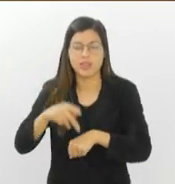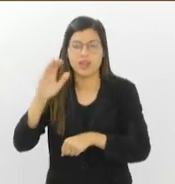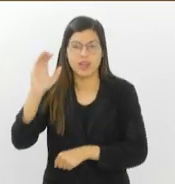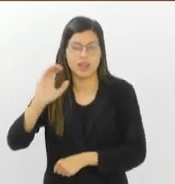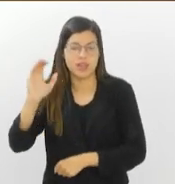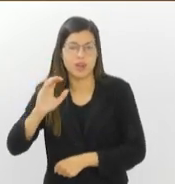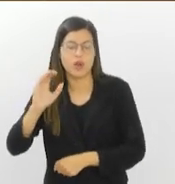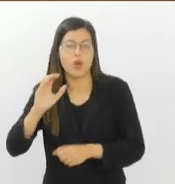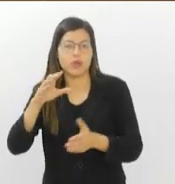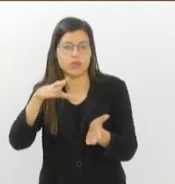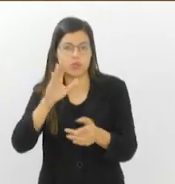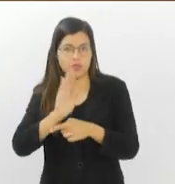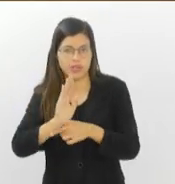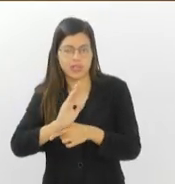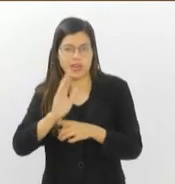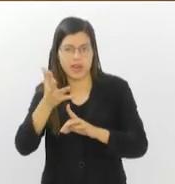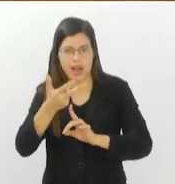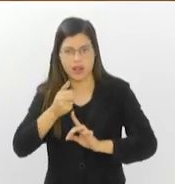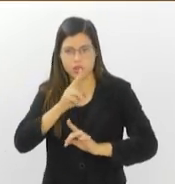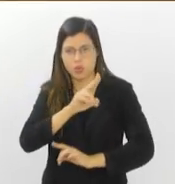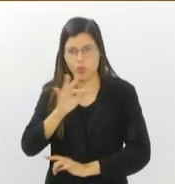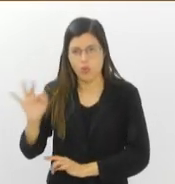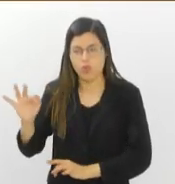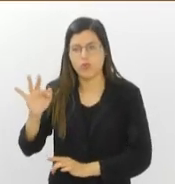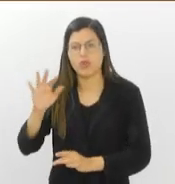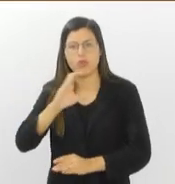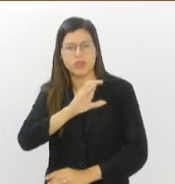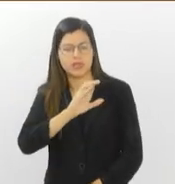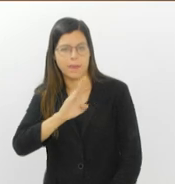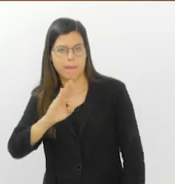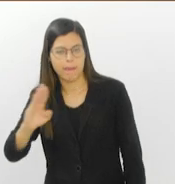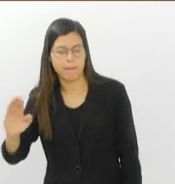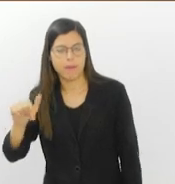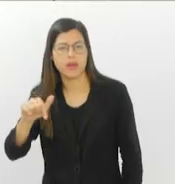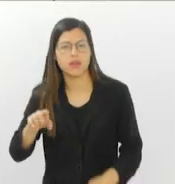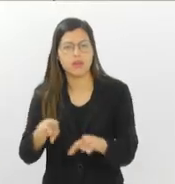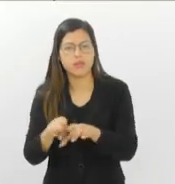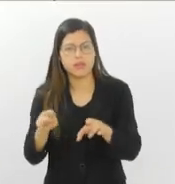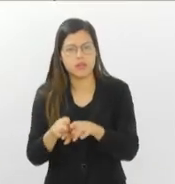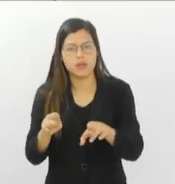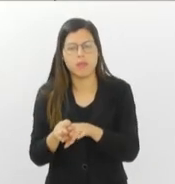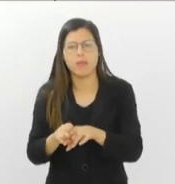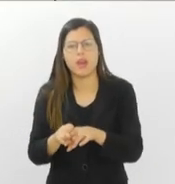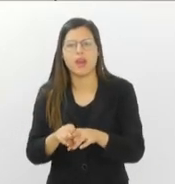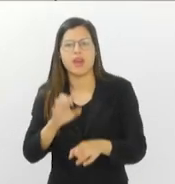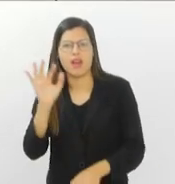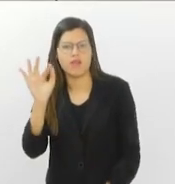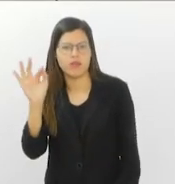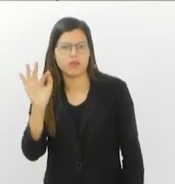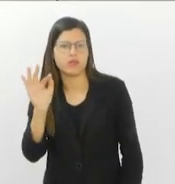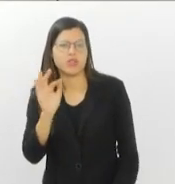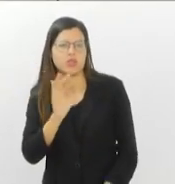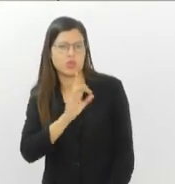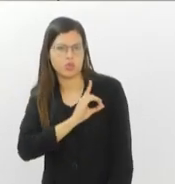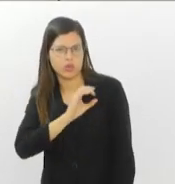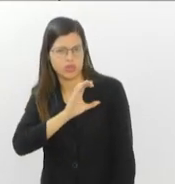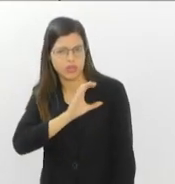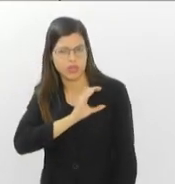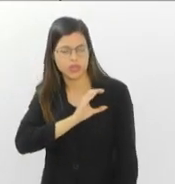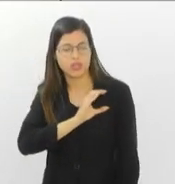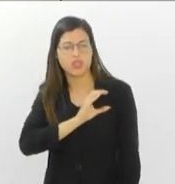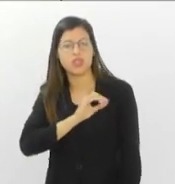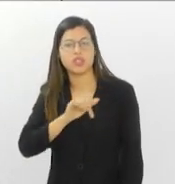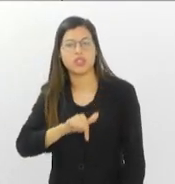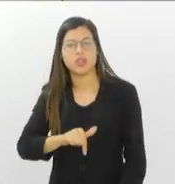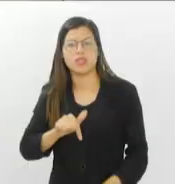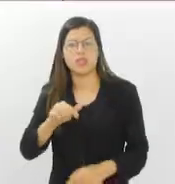UF, no Rio, no Centro Cultural Banco do Brasil, em Duque de Caxias, na Faculdade de Educação da Baixada Fluminense e no Golmea